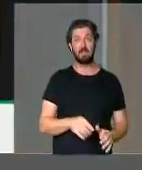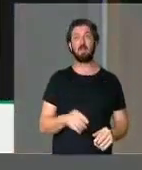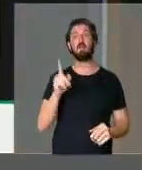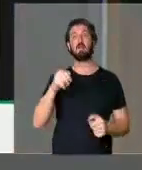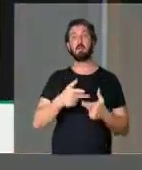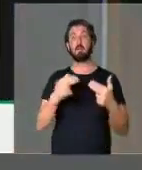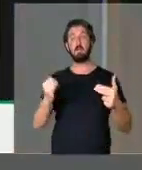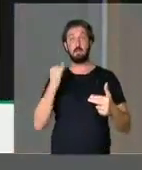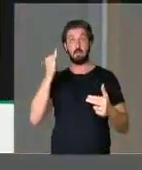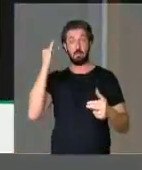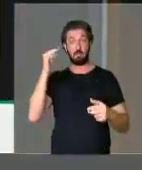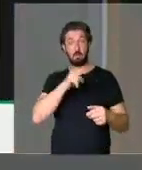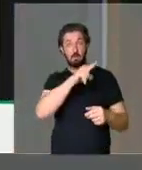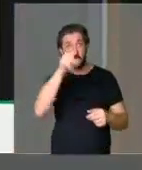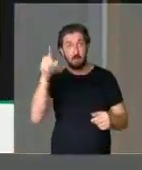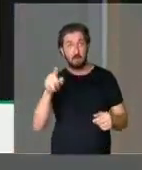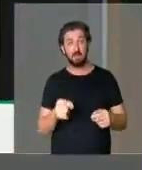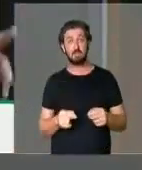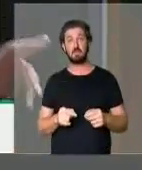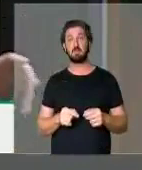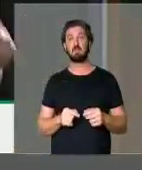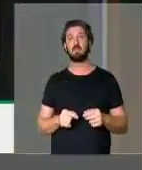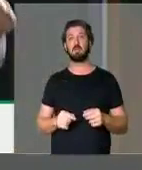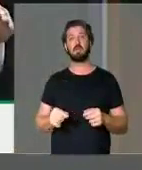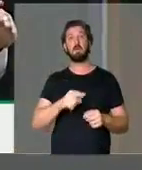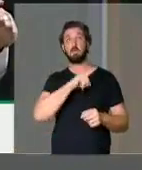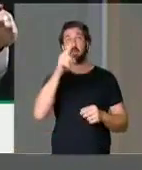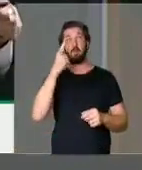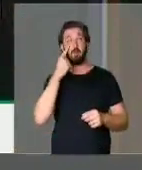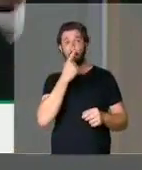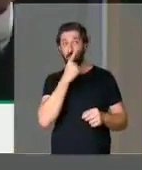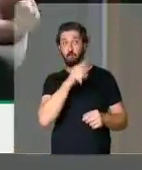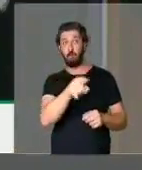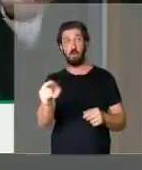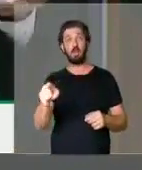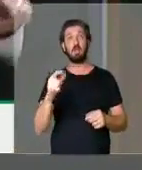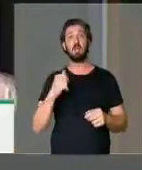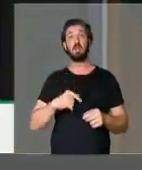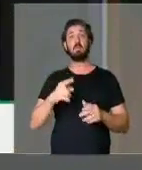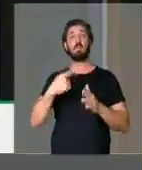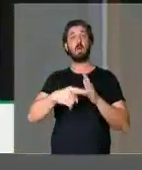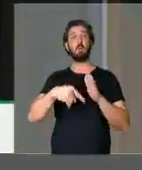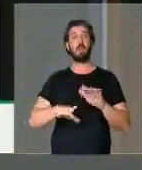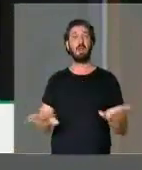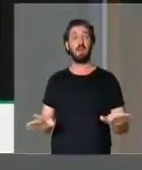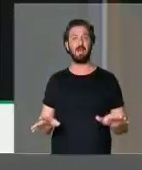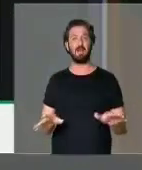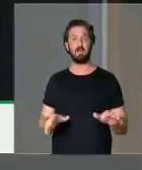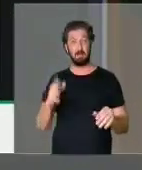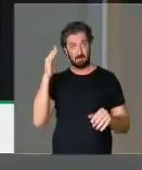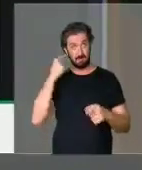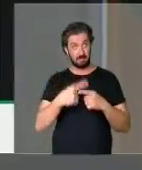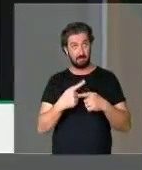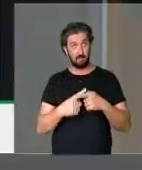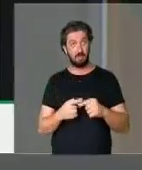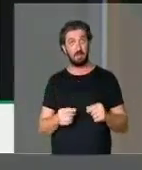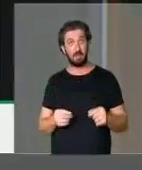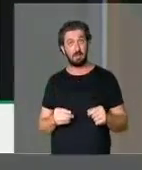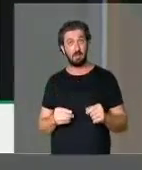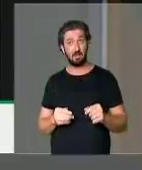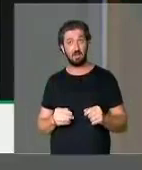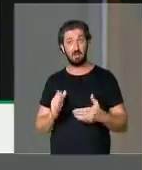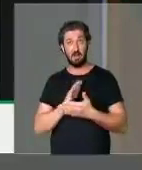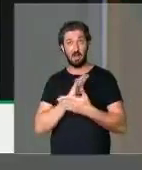matérias que são importantes para os senhores, os senhores vão ver que eles vão rejeitar. E sabe por que eles vão